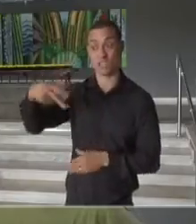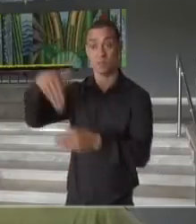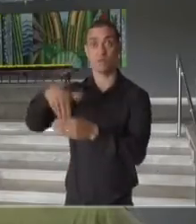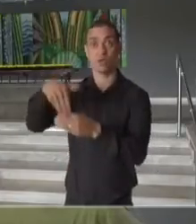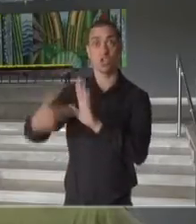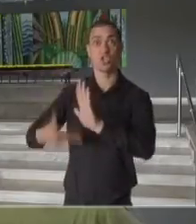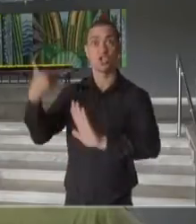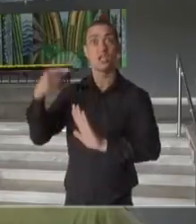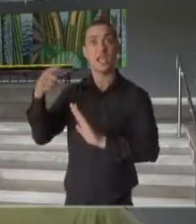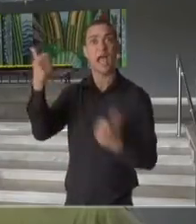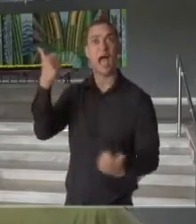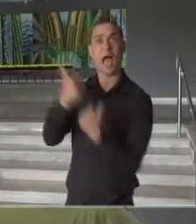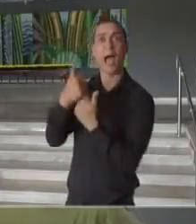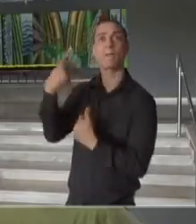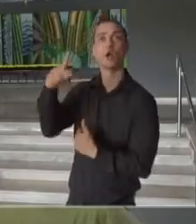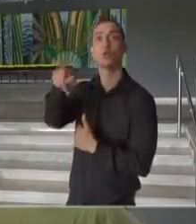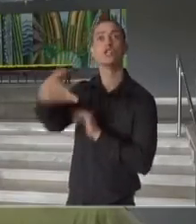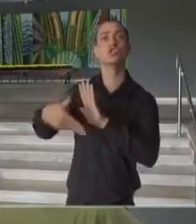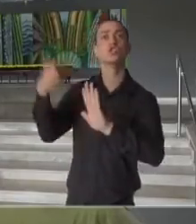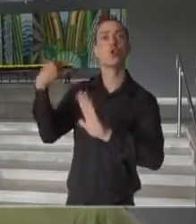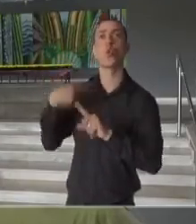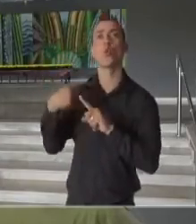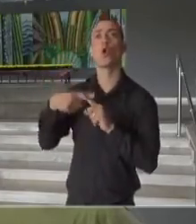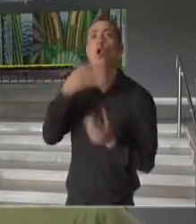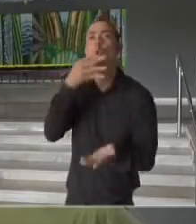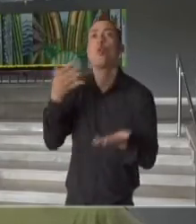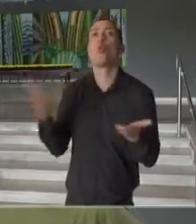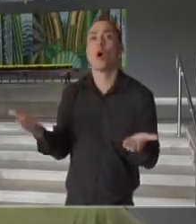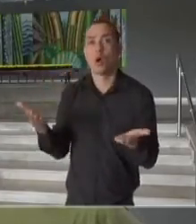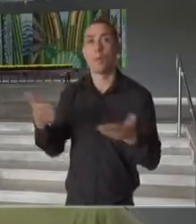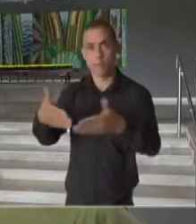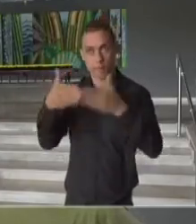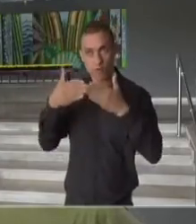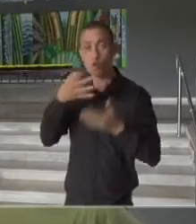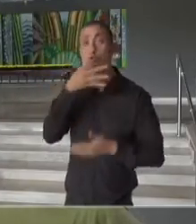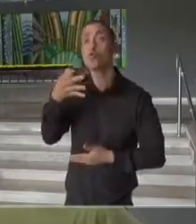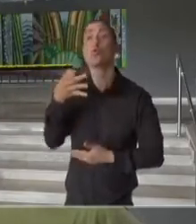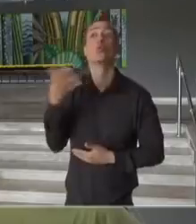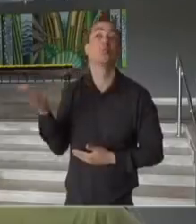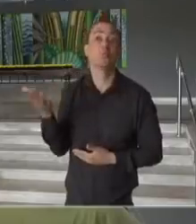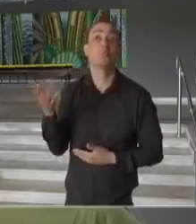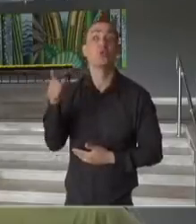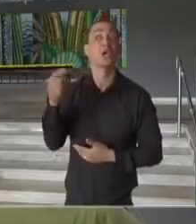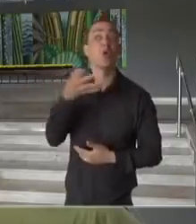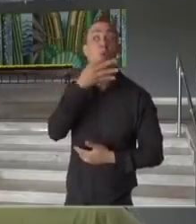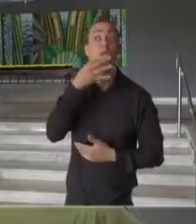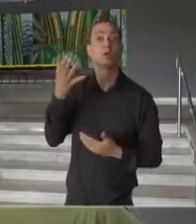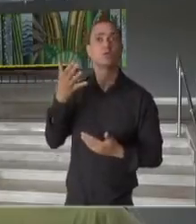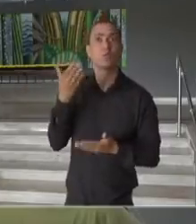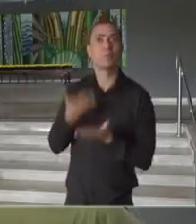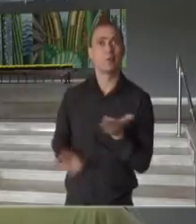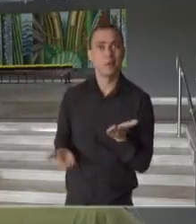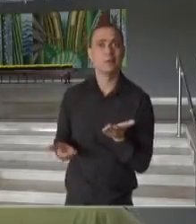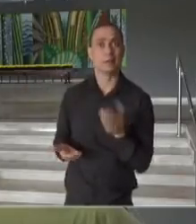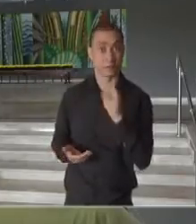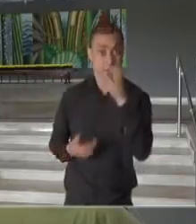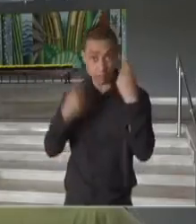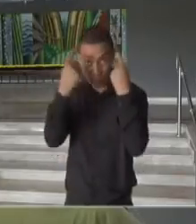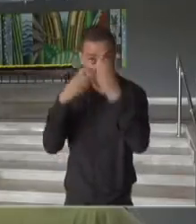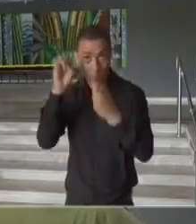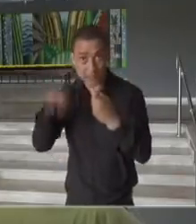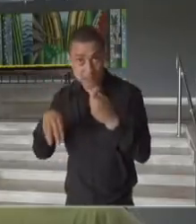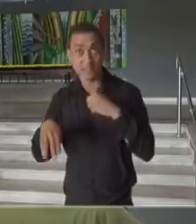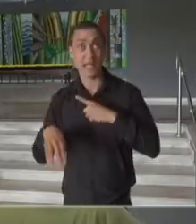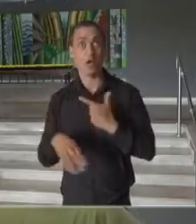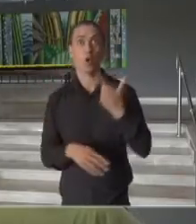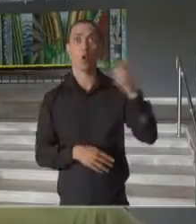prefeitos que apoiam a sua pré-candidatura à presidência da República. Eu queria que o senhor comentasse, saber como é que o senhor vê essa derrota, se lhe preocupa, e se existe